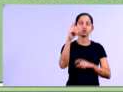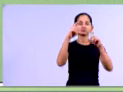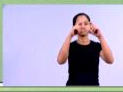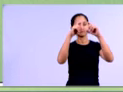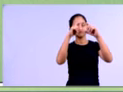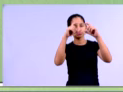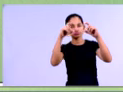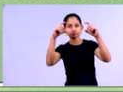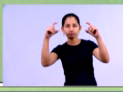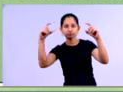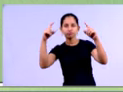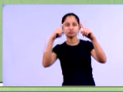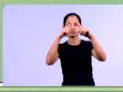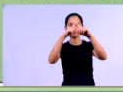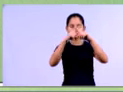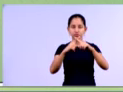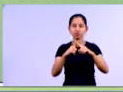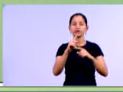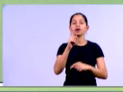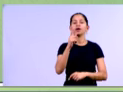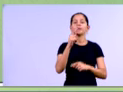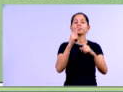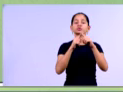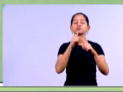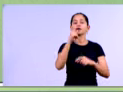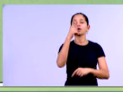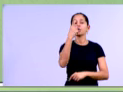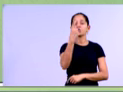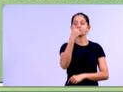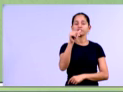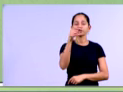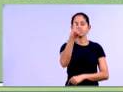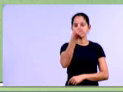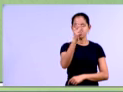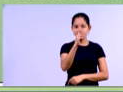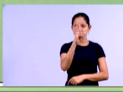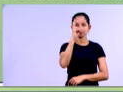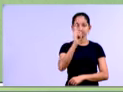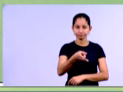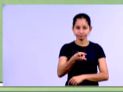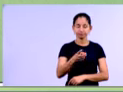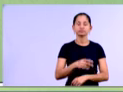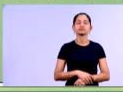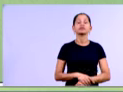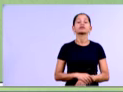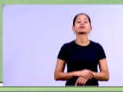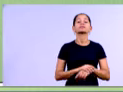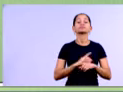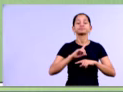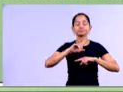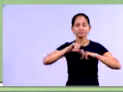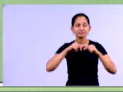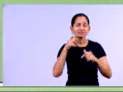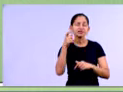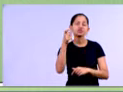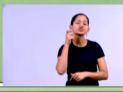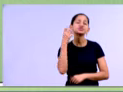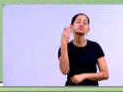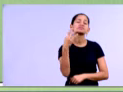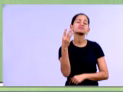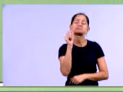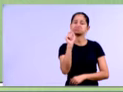equação e multiplicar por 1,65. Na sequência, 3,55 vezes o x3. Quem é o x3?